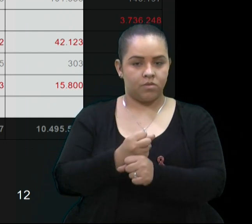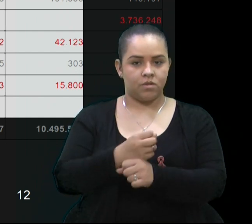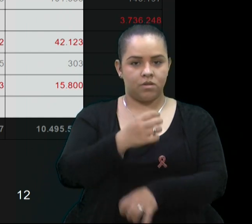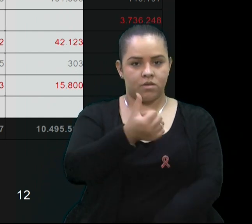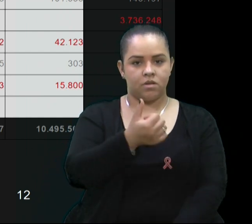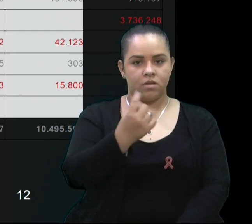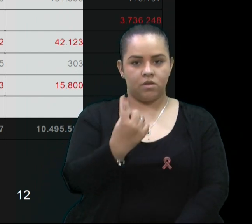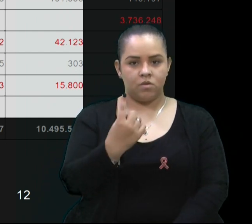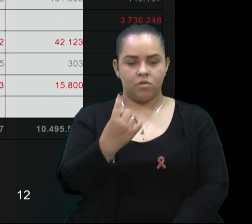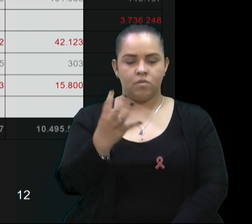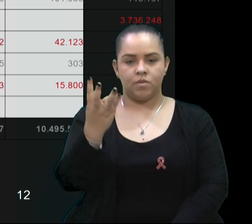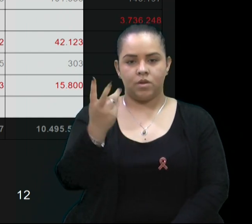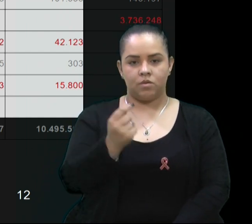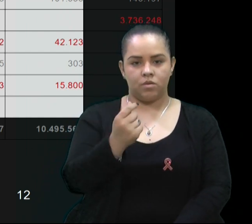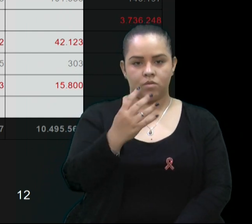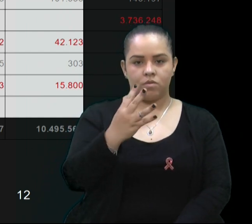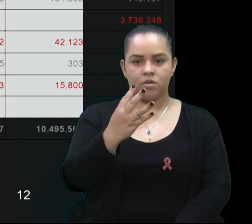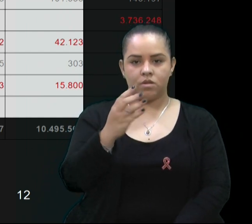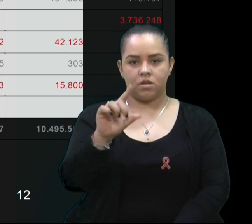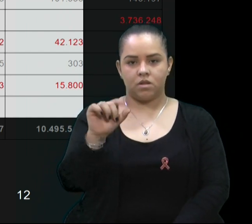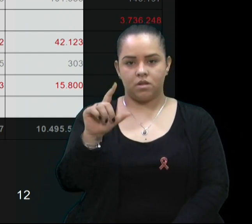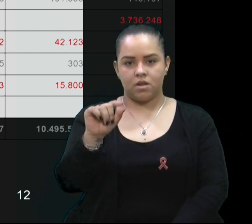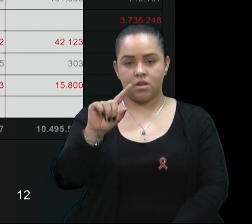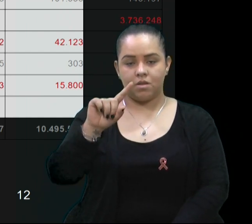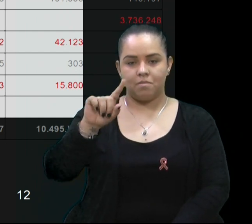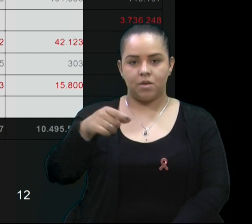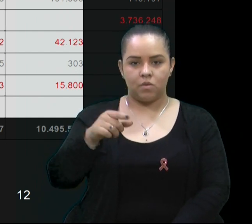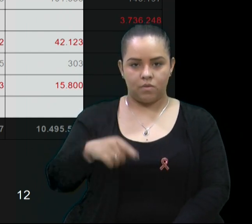.410.000,00.